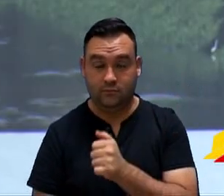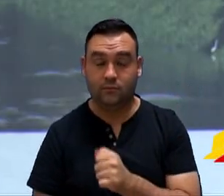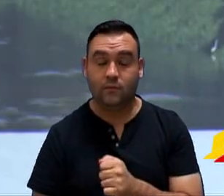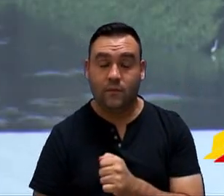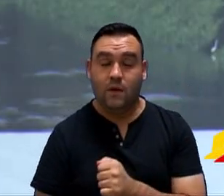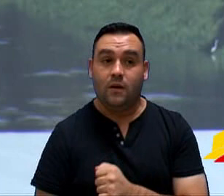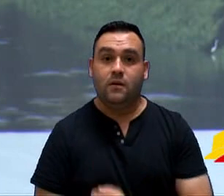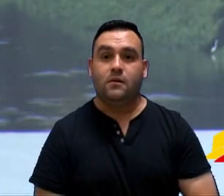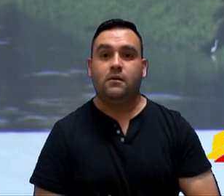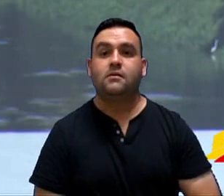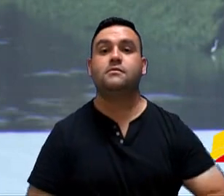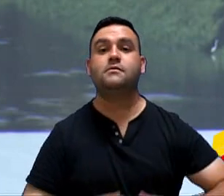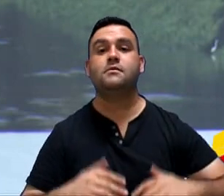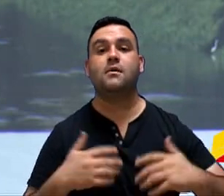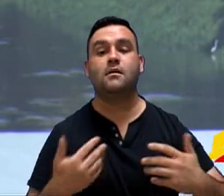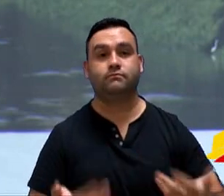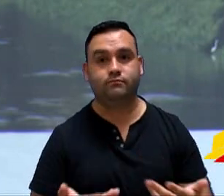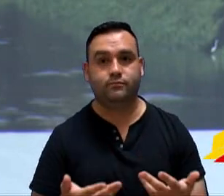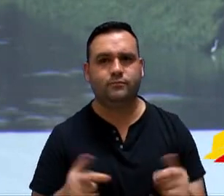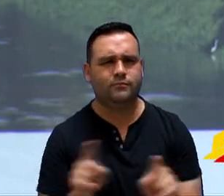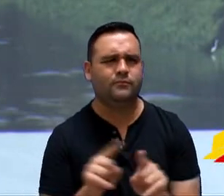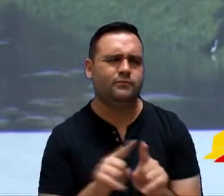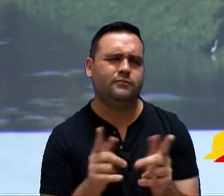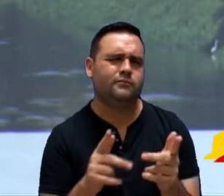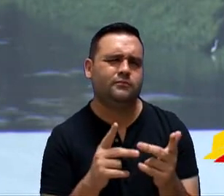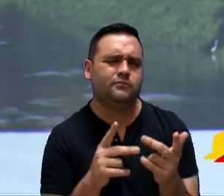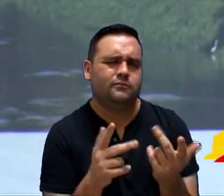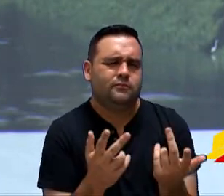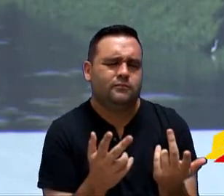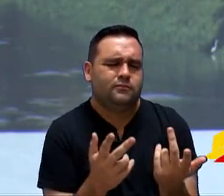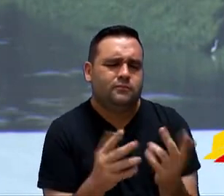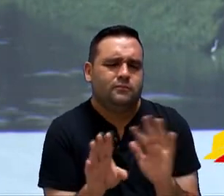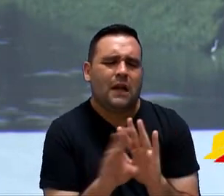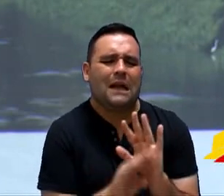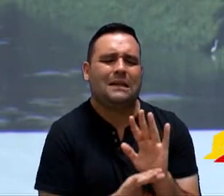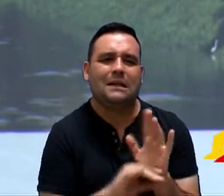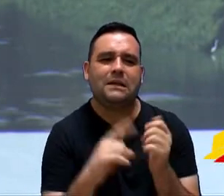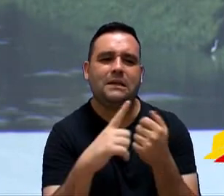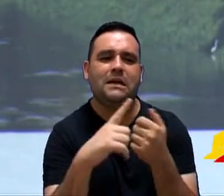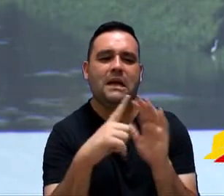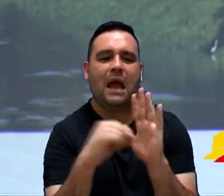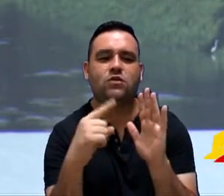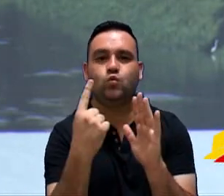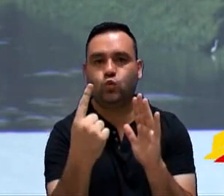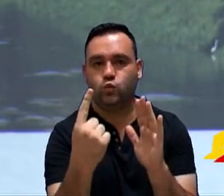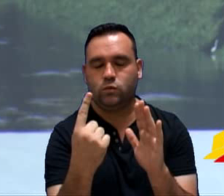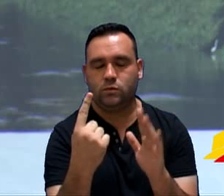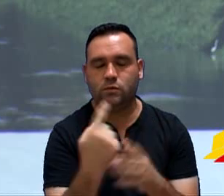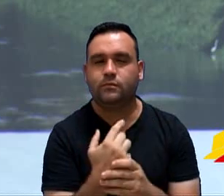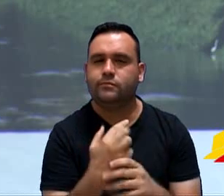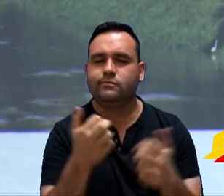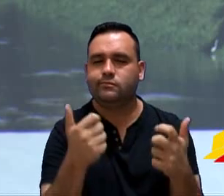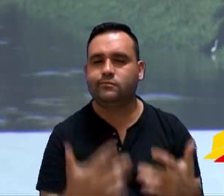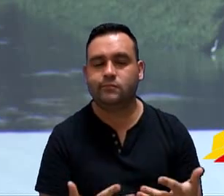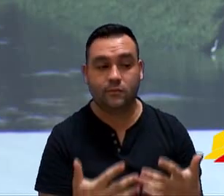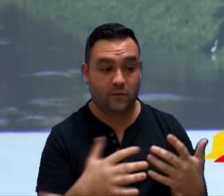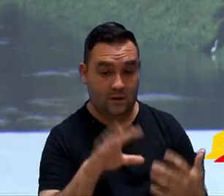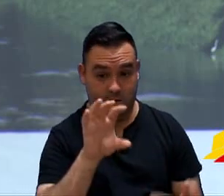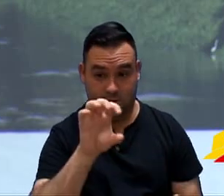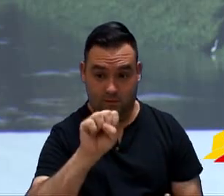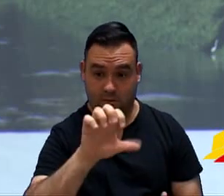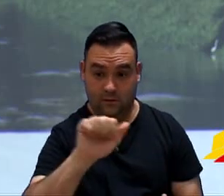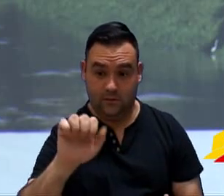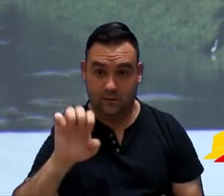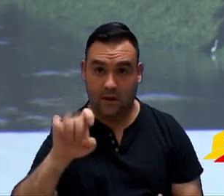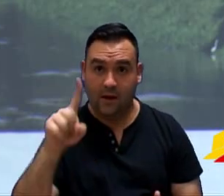passou. E aí, no... Era uma lei de um artigo só, praticamente. Fica o Serviço Autônomo de